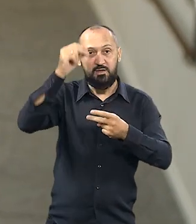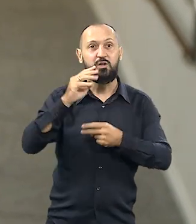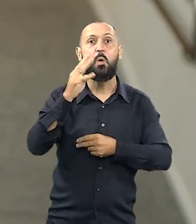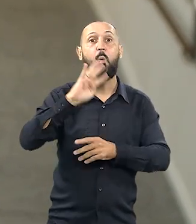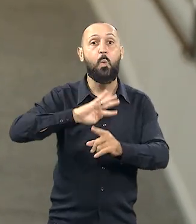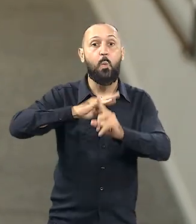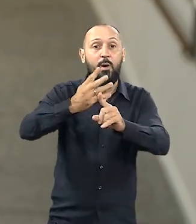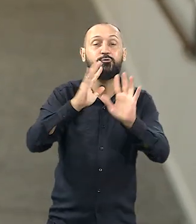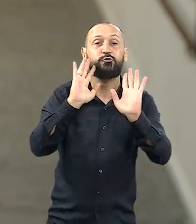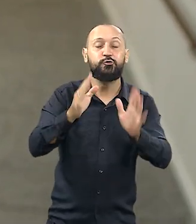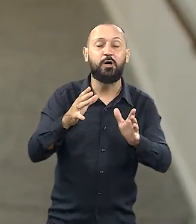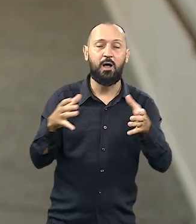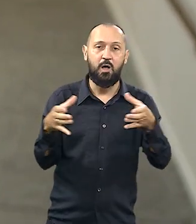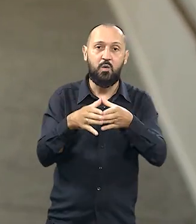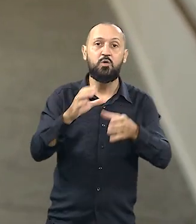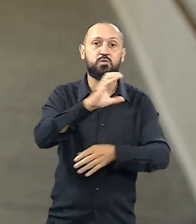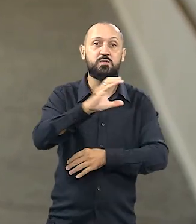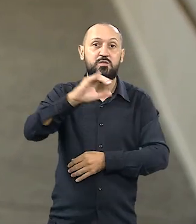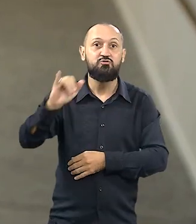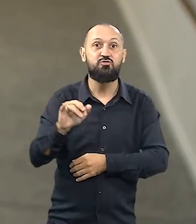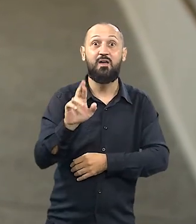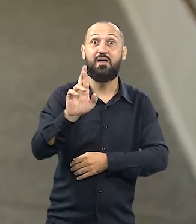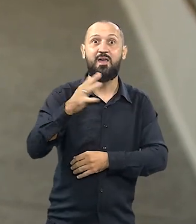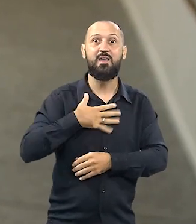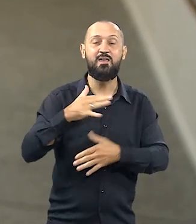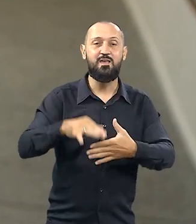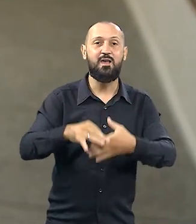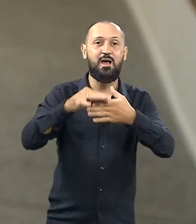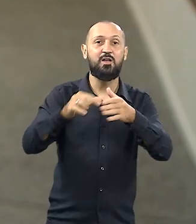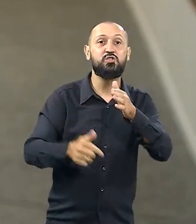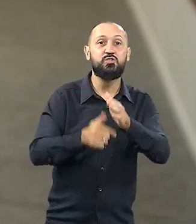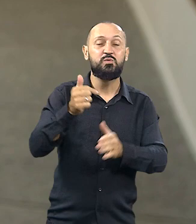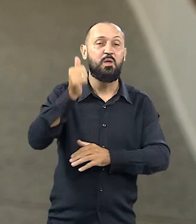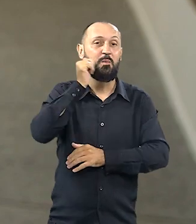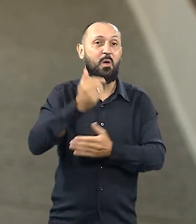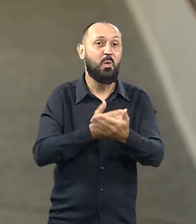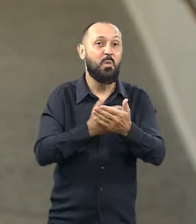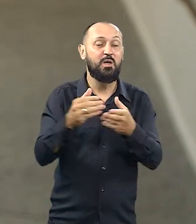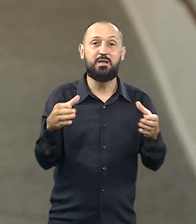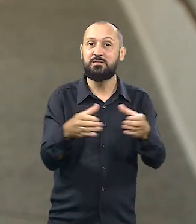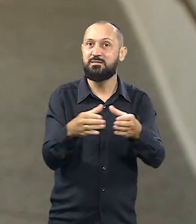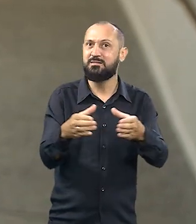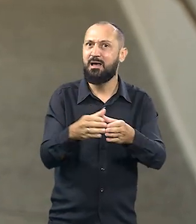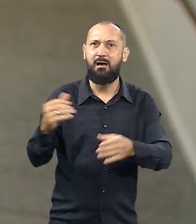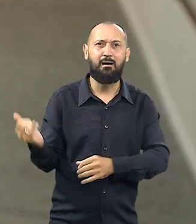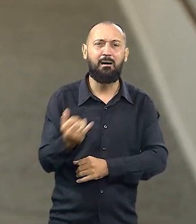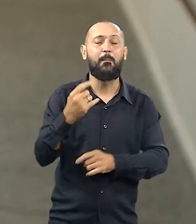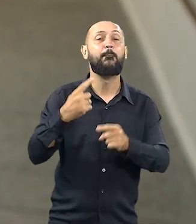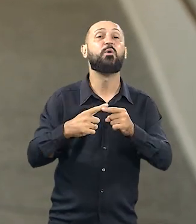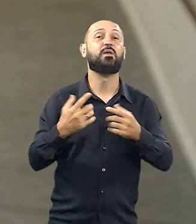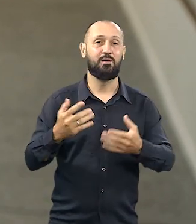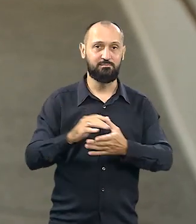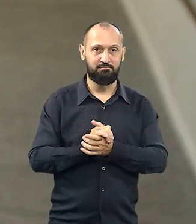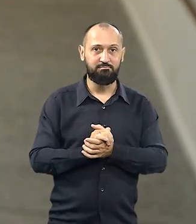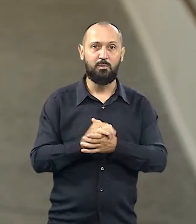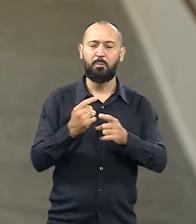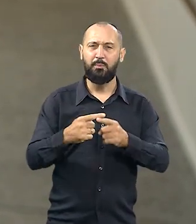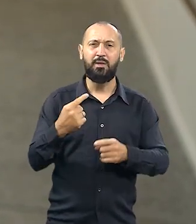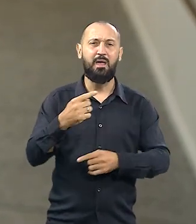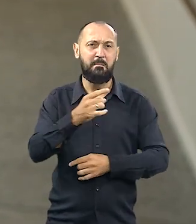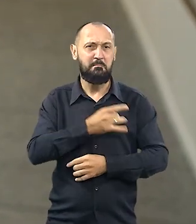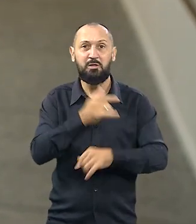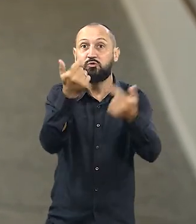deputada estadual. Assumi a comissão de Constituição, Justiça e Redação, a segunda mulher a assumir essa comissão tão importante. Por quê?